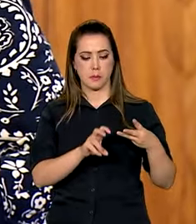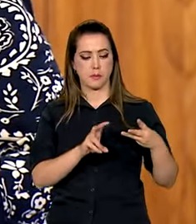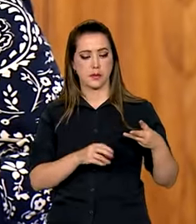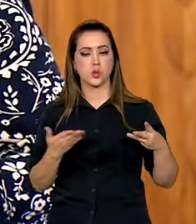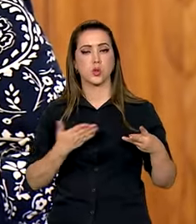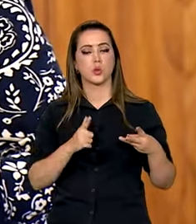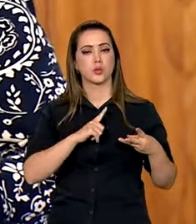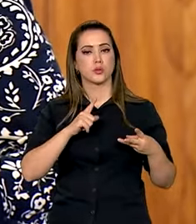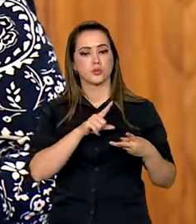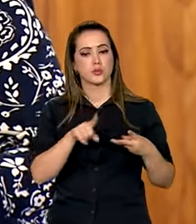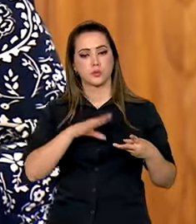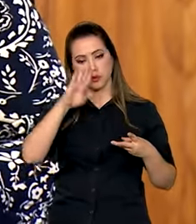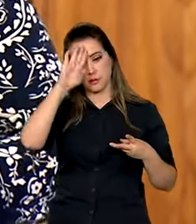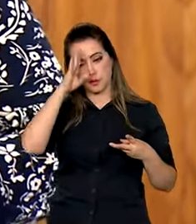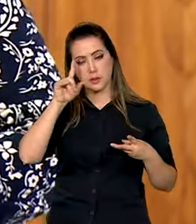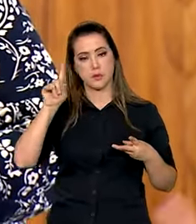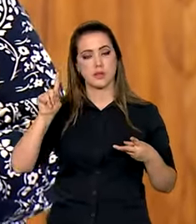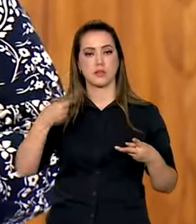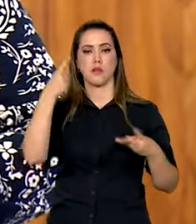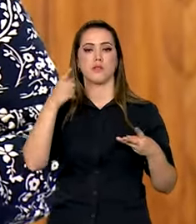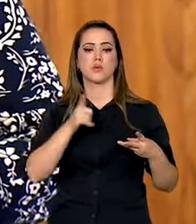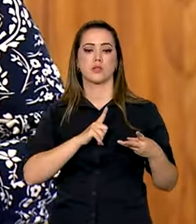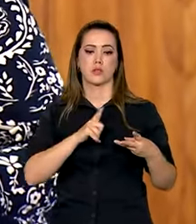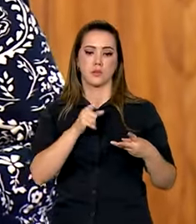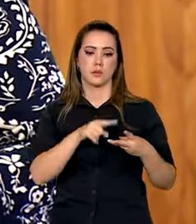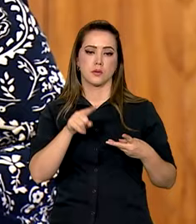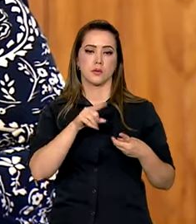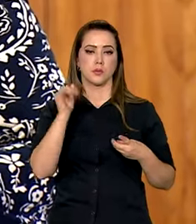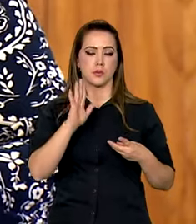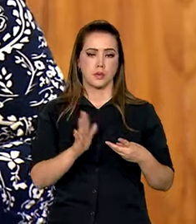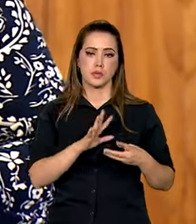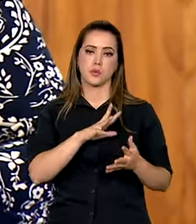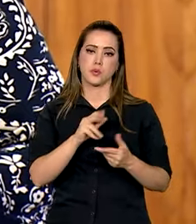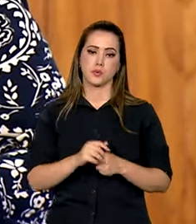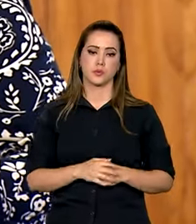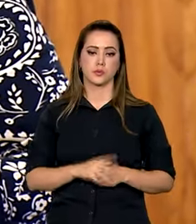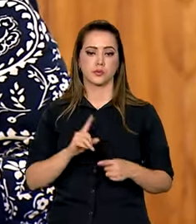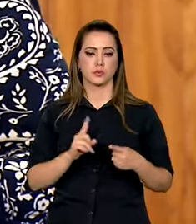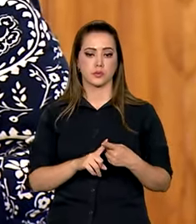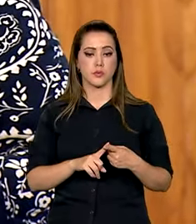estão colocadas, principais desafios que estão colocados para o Brasil e para o mundo.